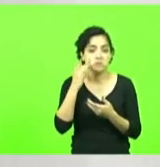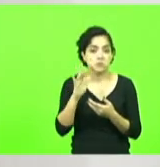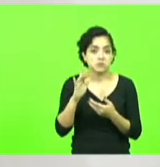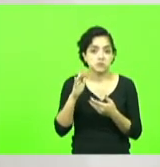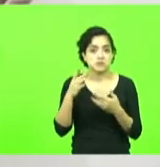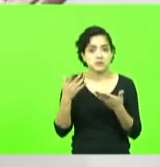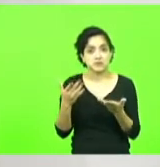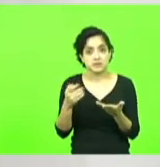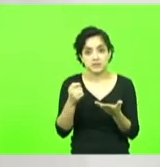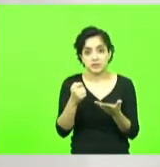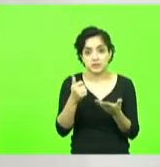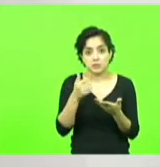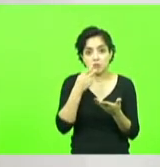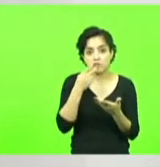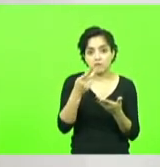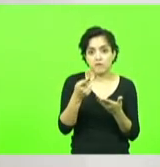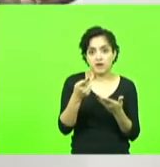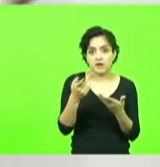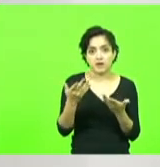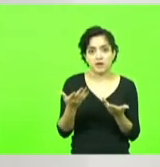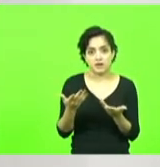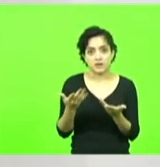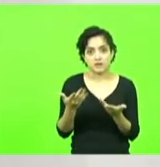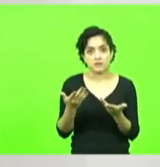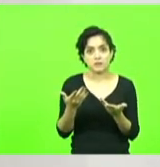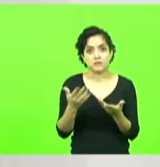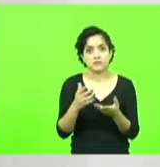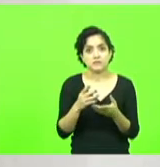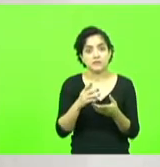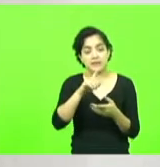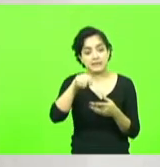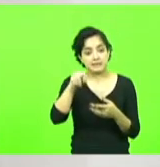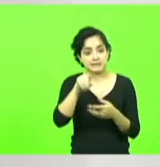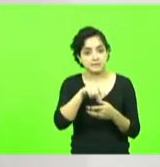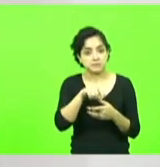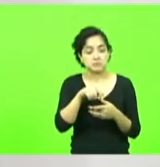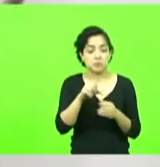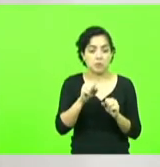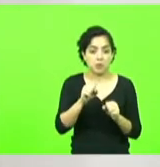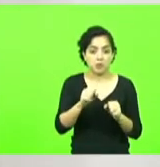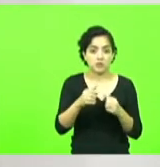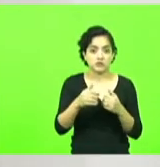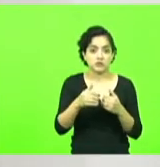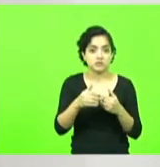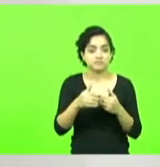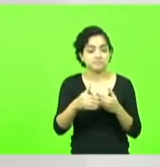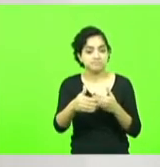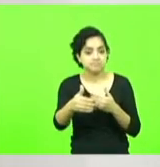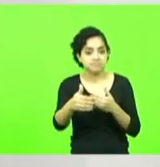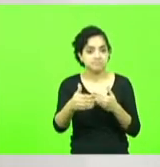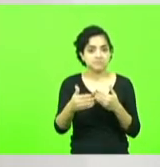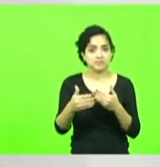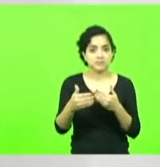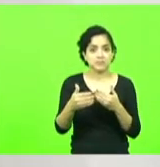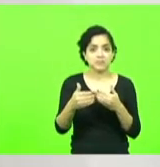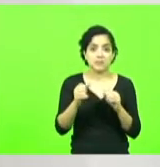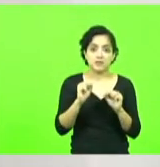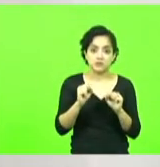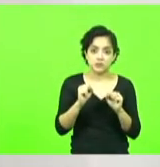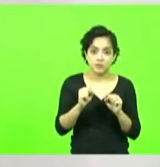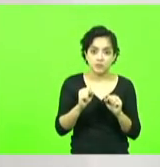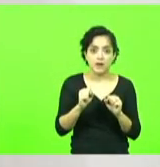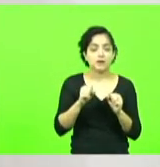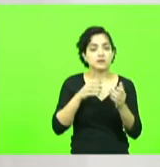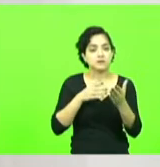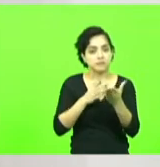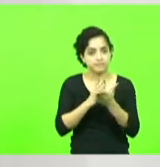pouco eu falo isso aí já é bloqueada a sanção do projeto tomara que não aconteça que aconteça realmente a sanção do